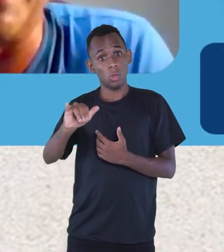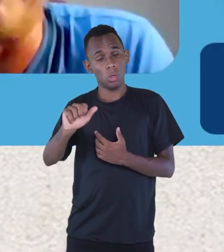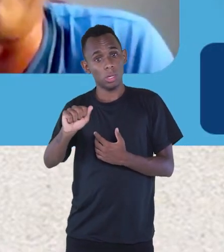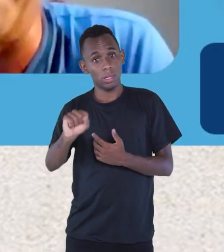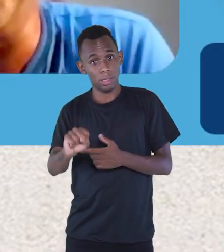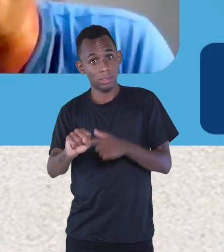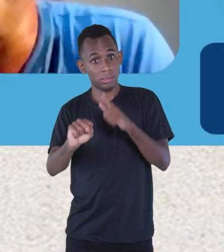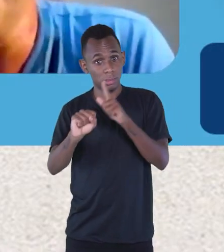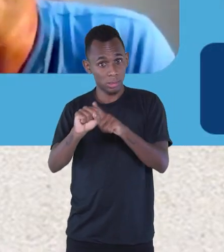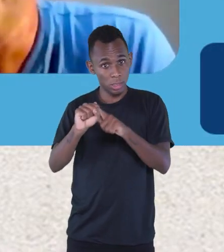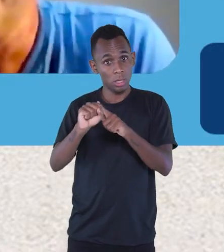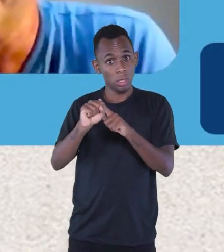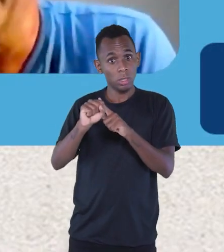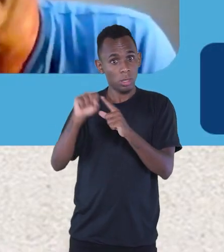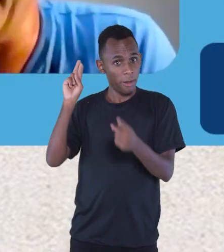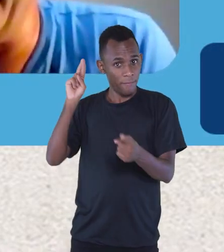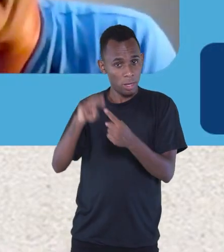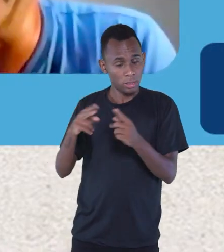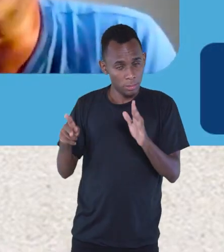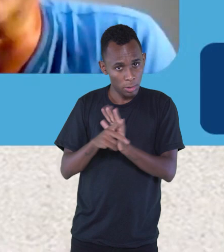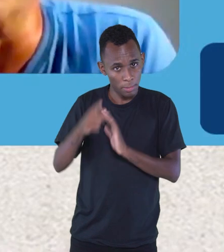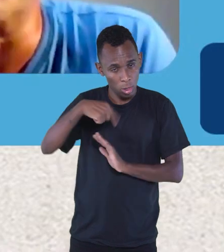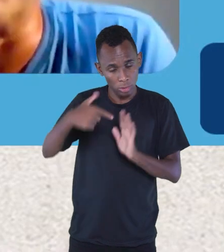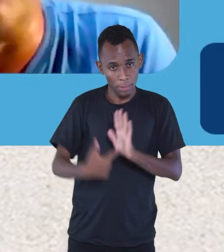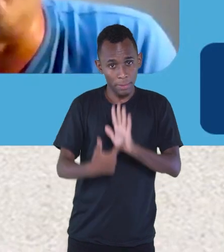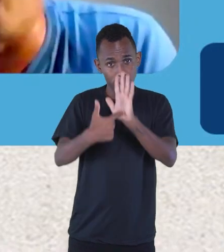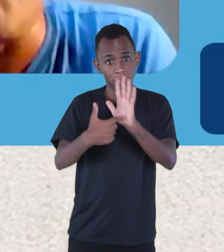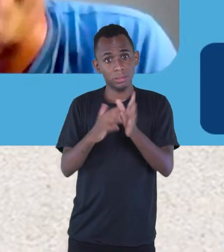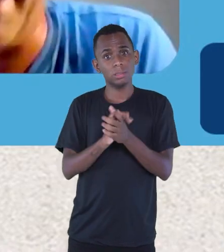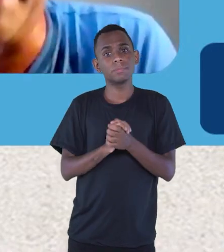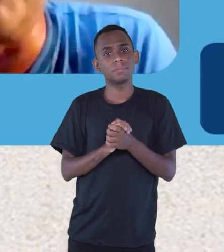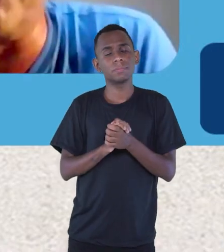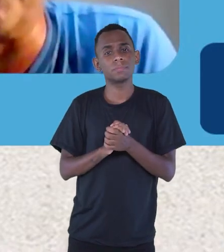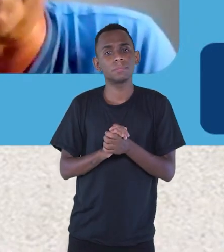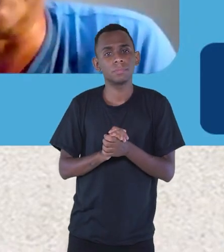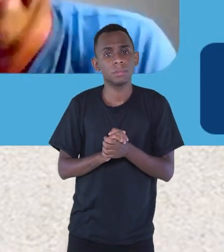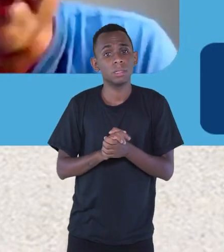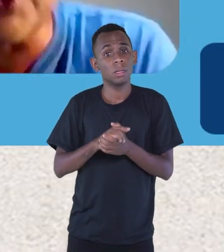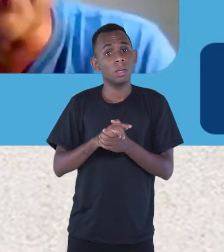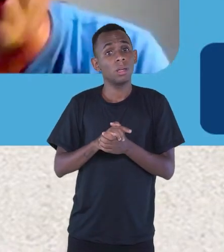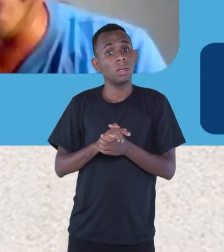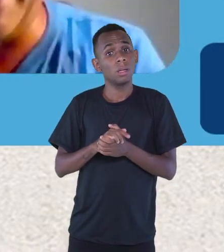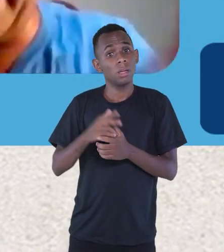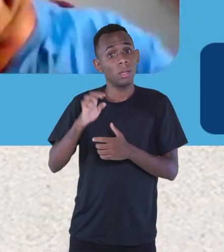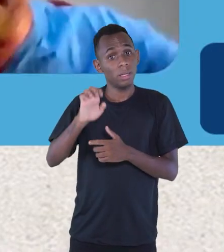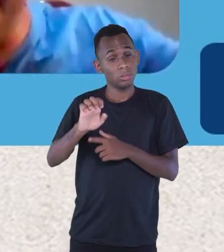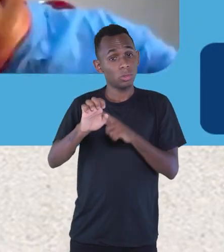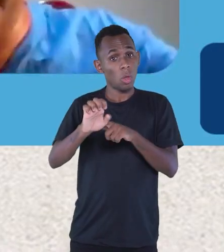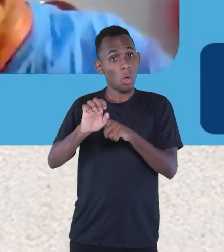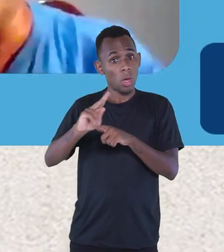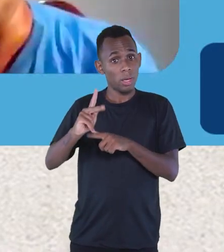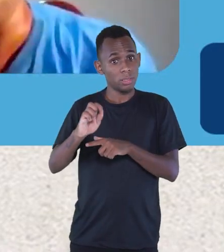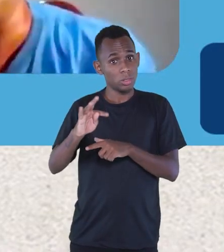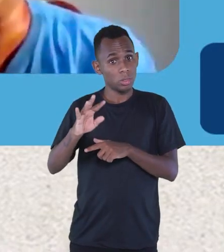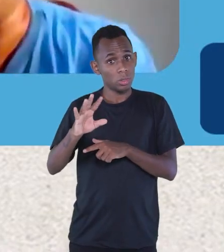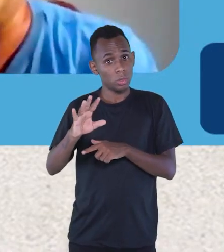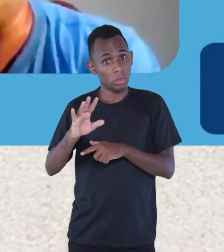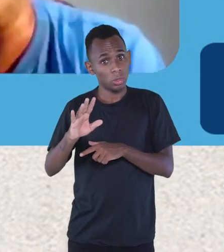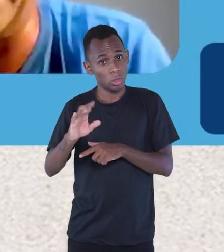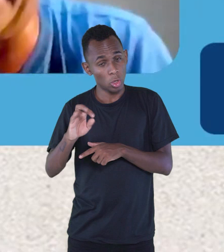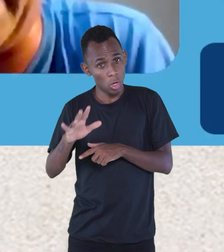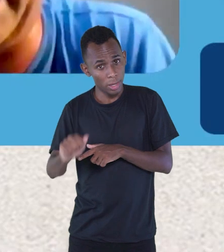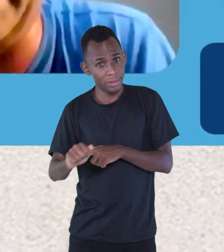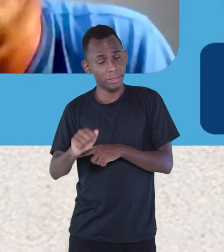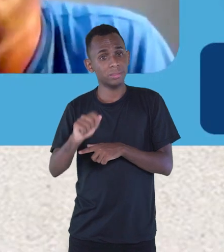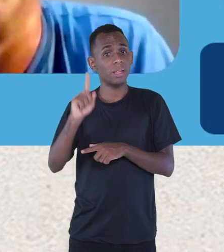quais a gente se refere, elas são tão ou mais importantes que a história aquela que os livros